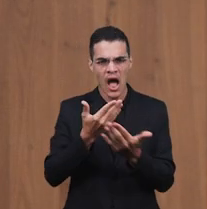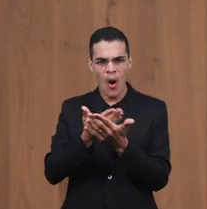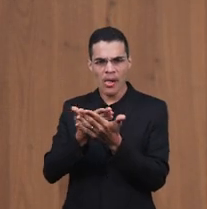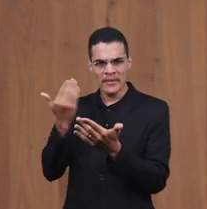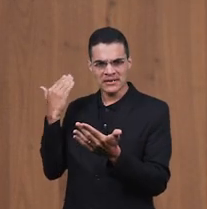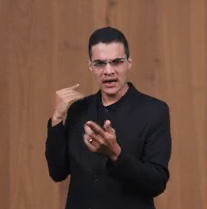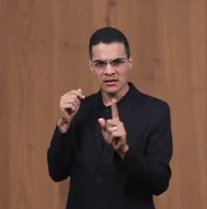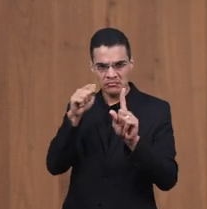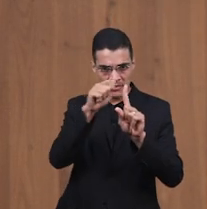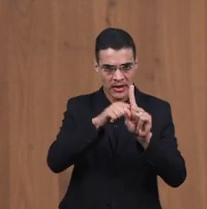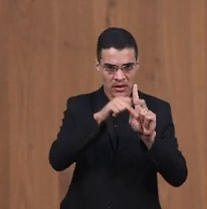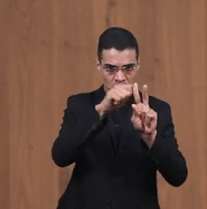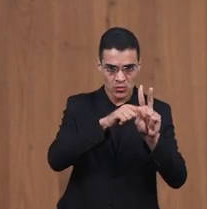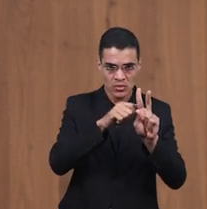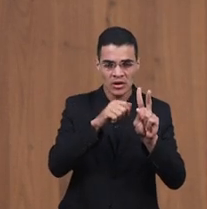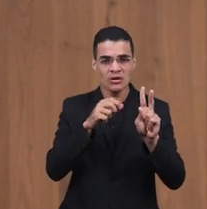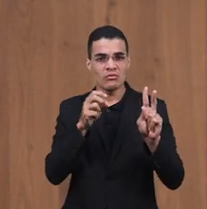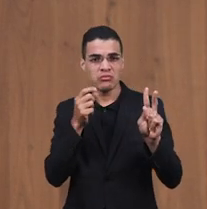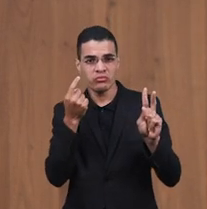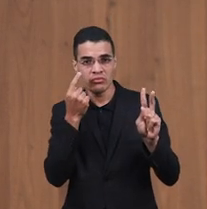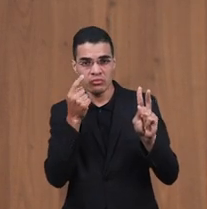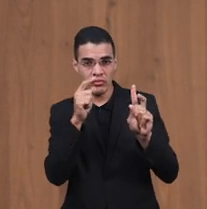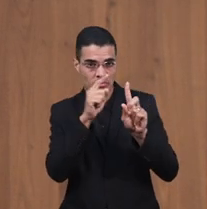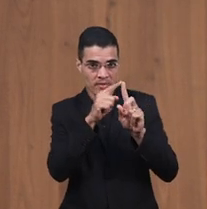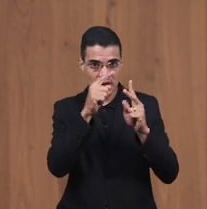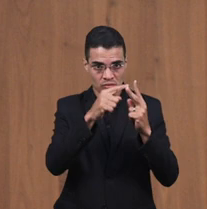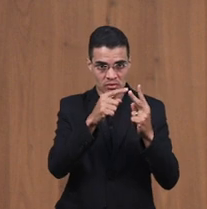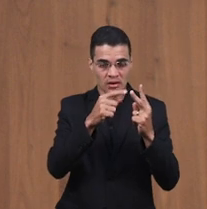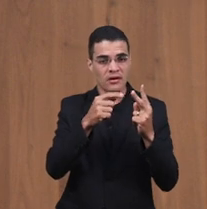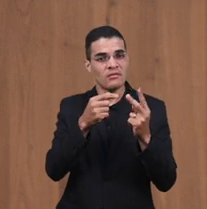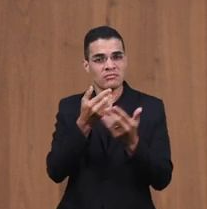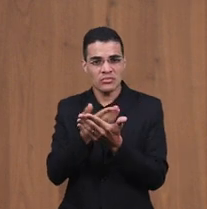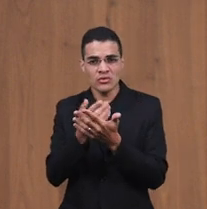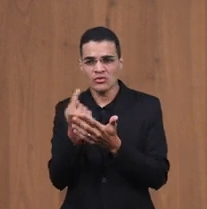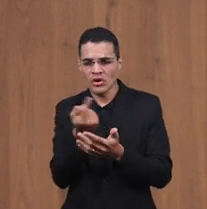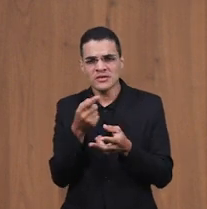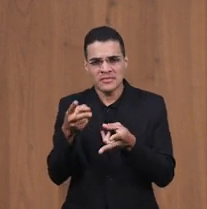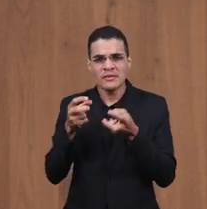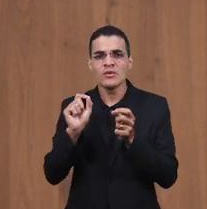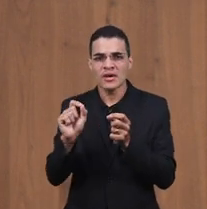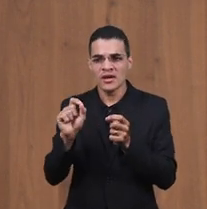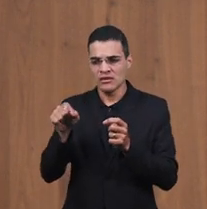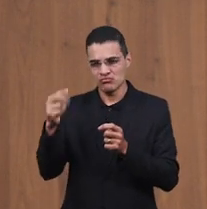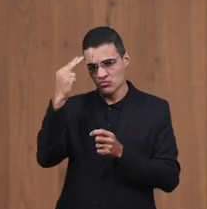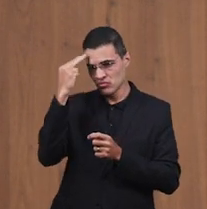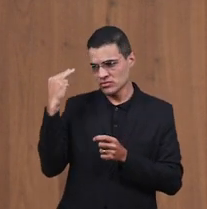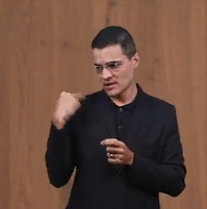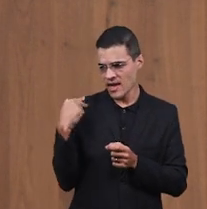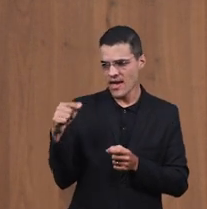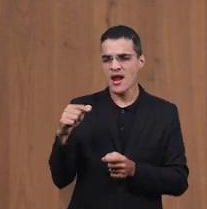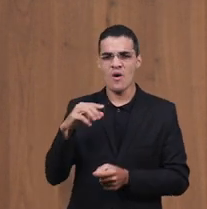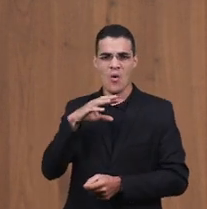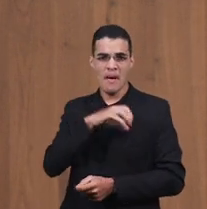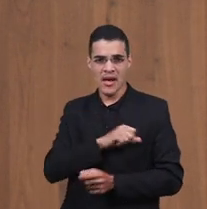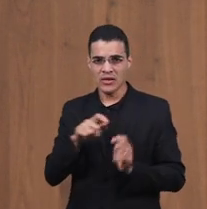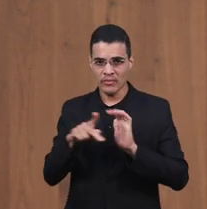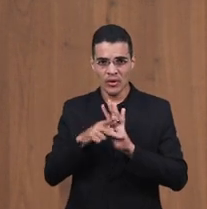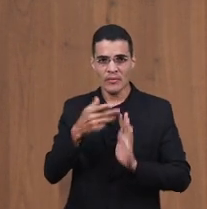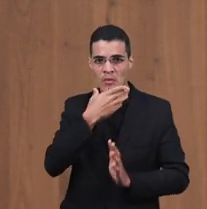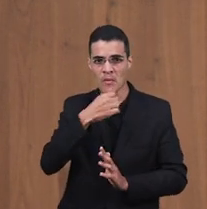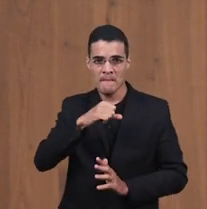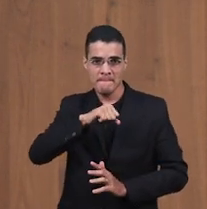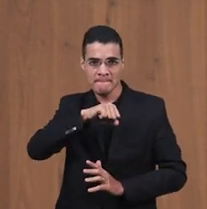José Era o filho amado de Jacó José desde muito cedo Foi usado pelo Senhor Teve